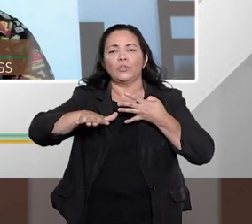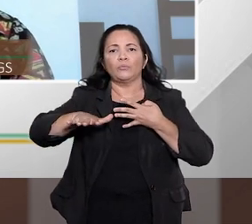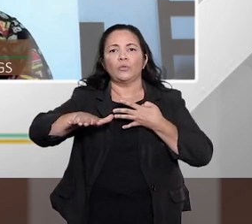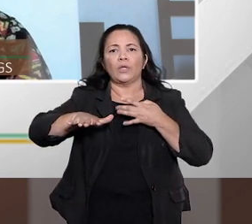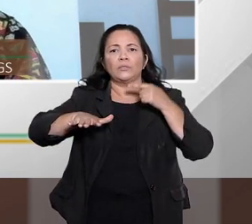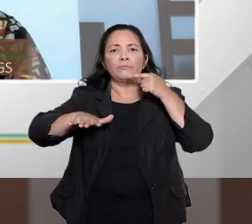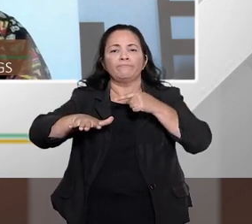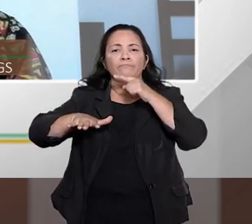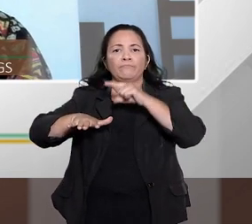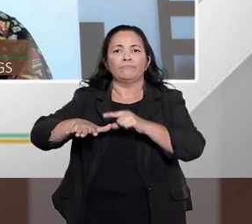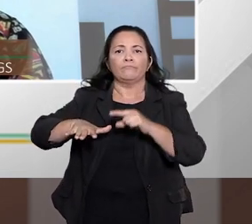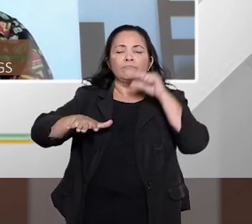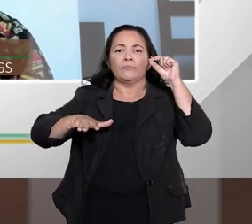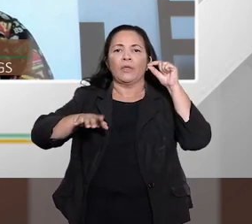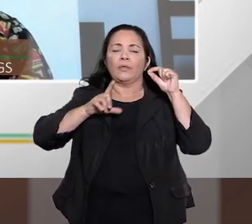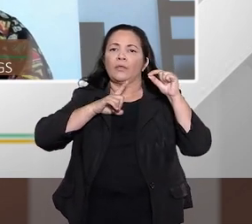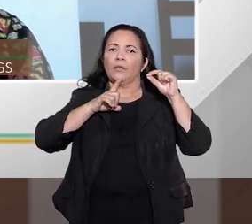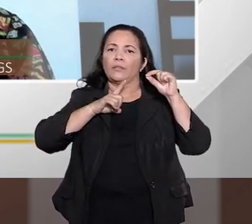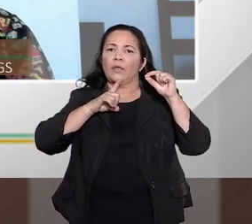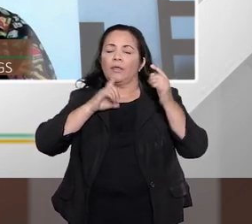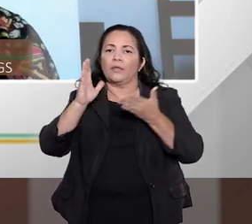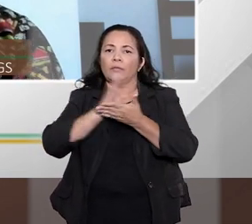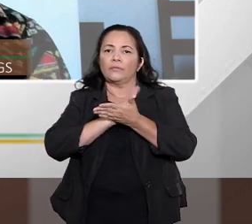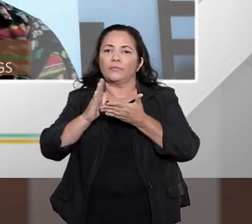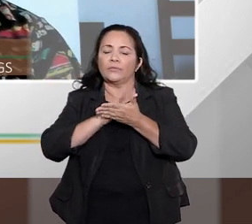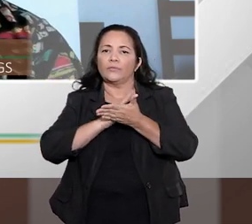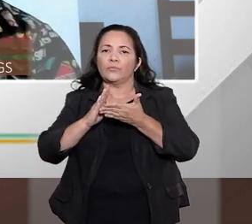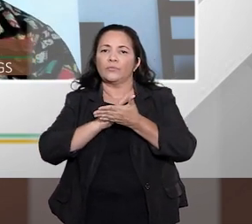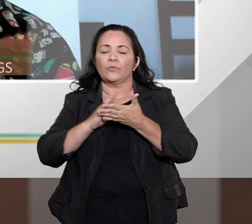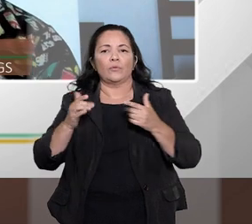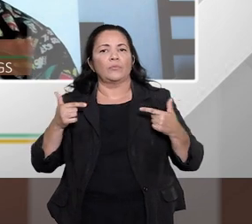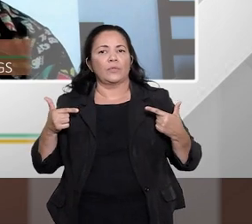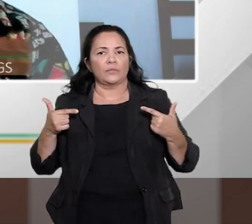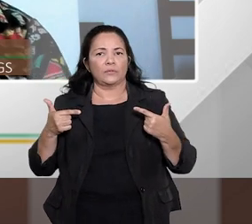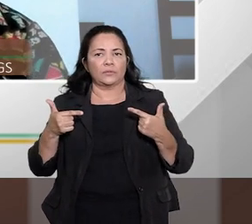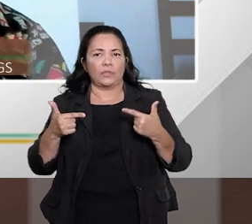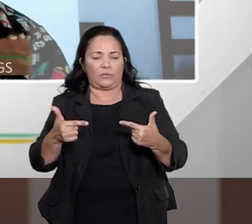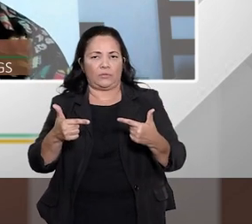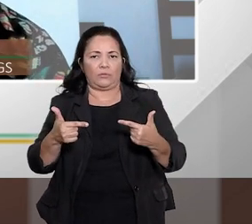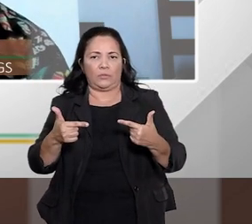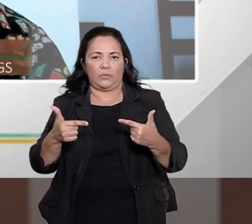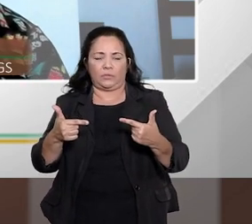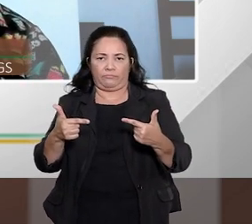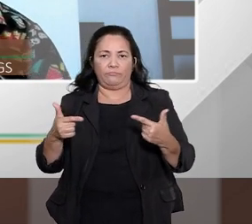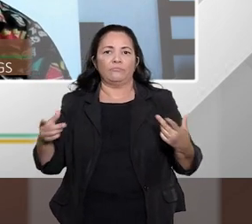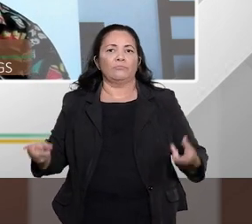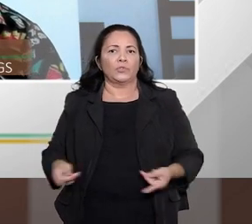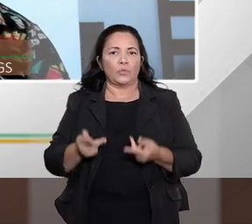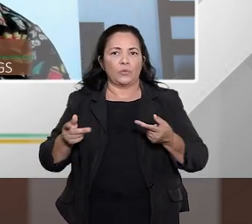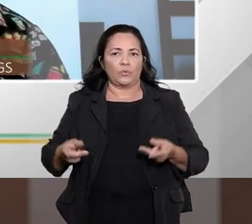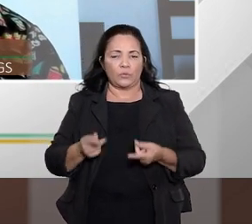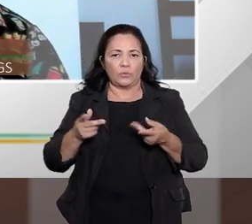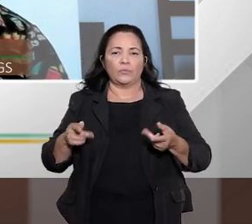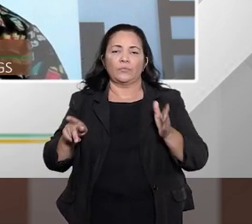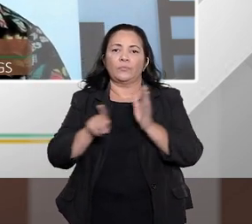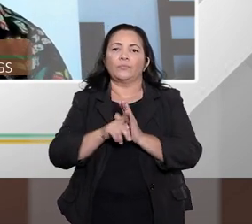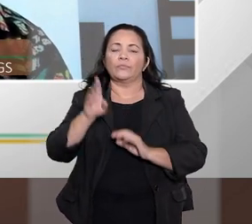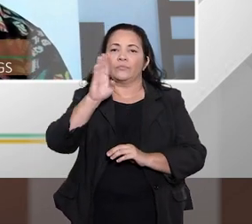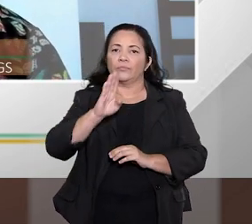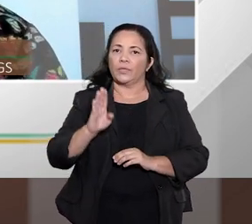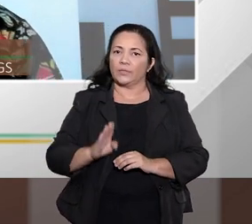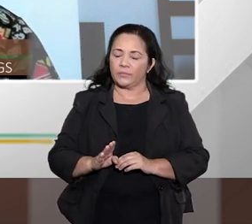identificam muitas práticas agressivas e mesmo assédio de consumo no país não é e essa